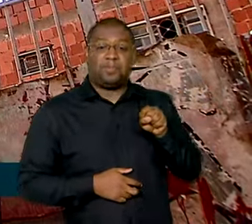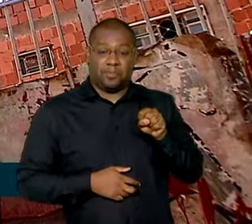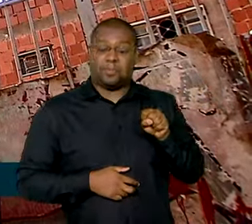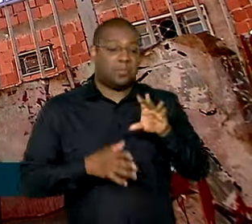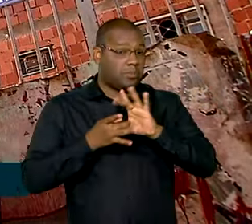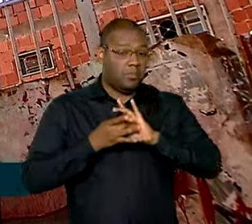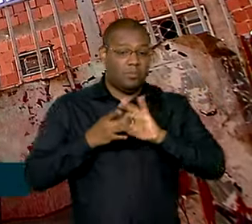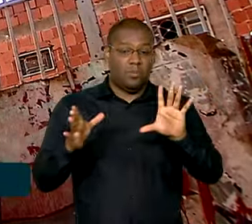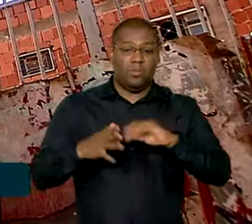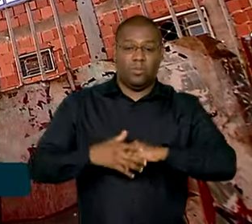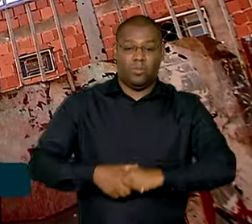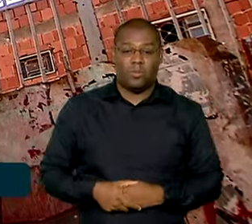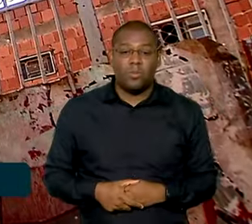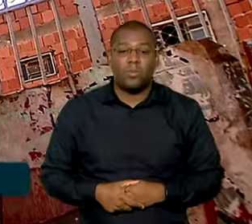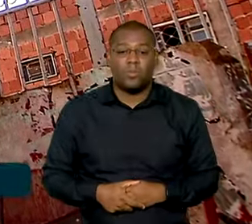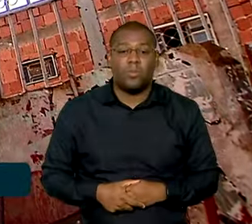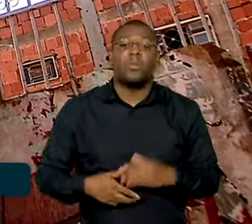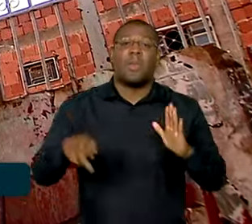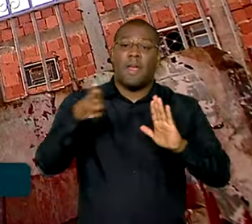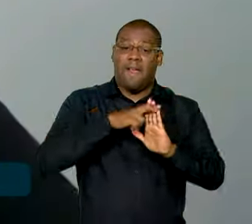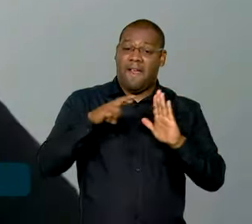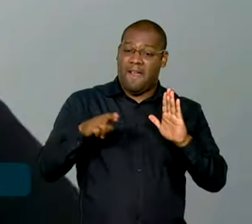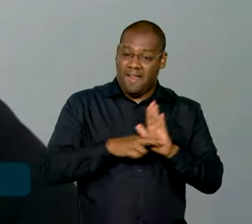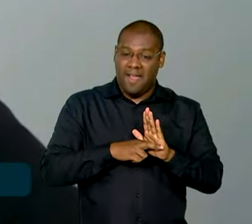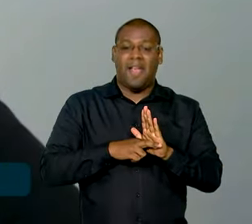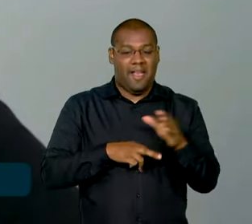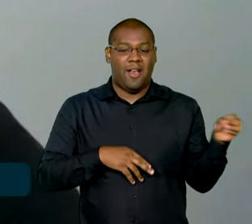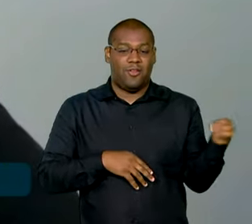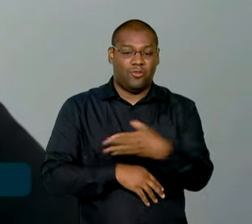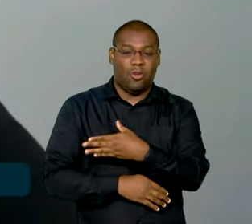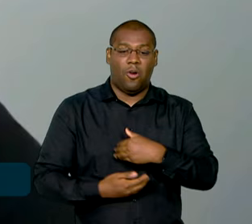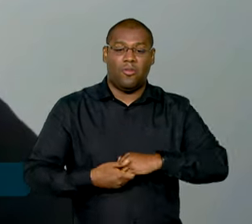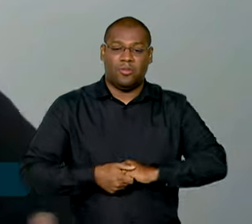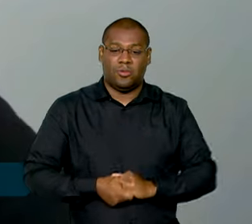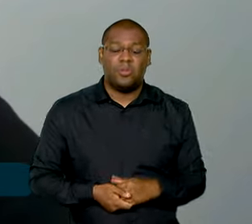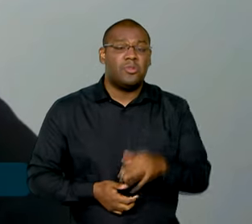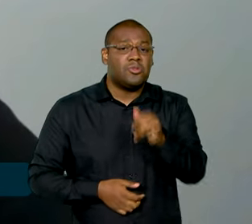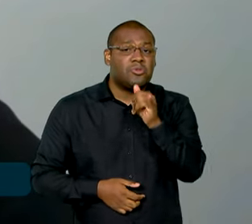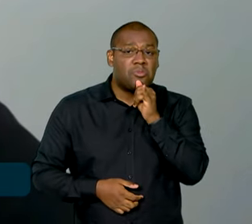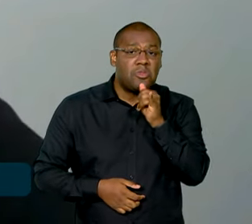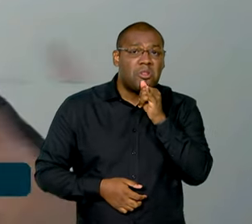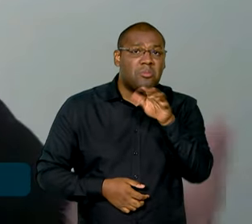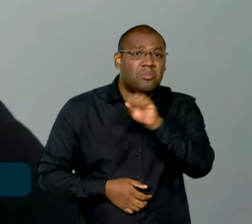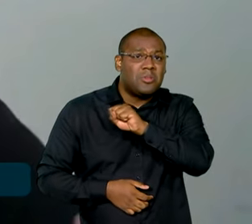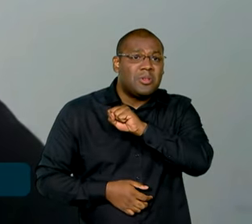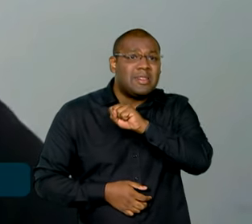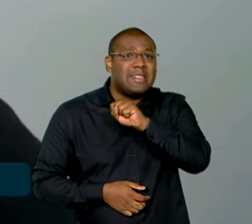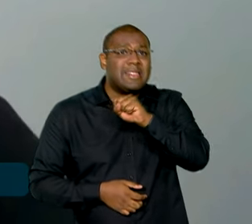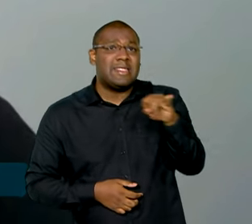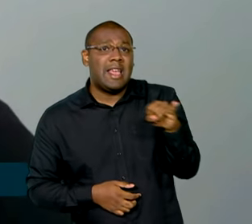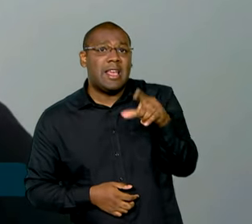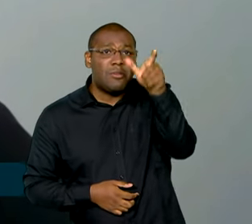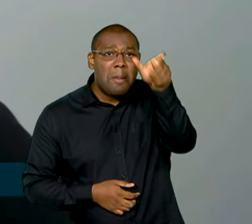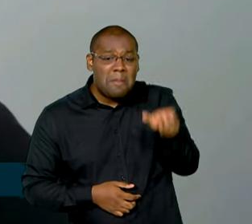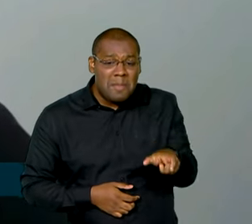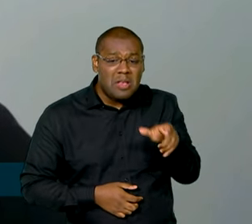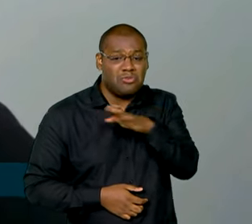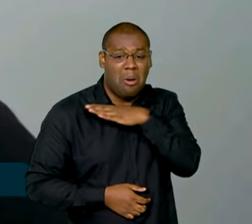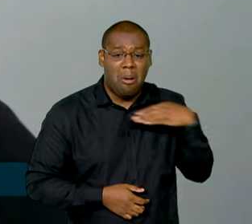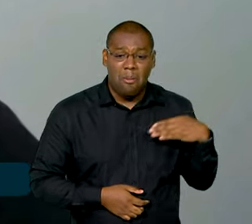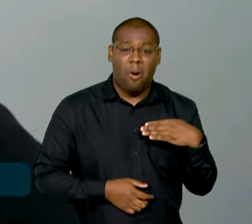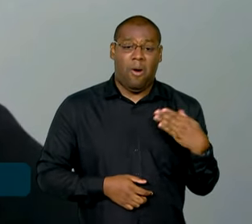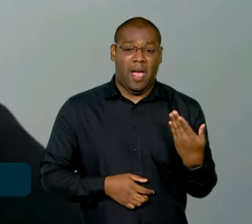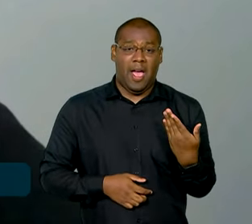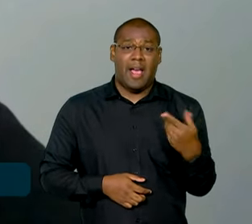regra já valia para as contas tradicionais. Por exemplo, em uma situação de falecimento, esse benefício ficava lá sem utilização por ninguém.